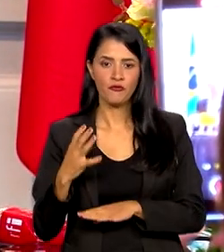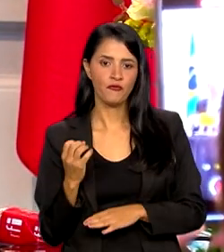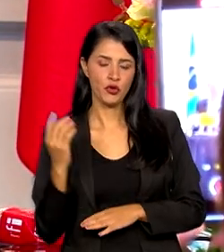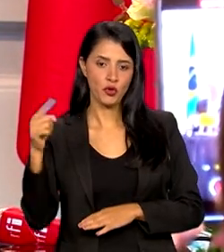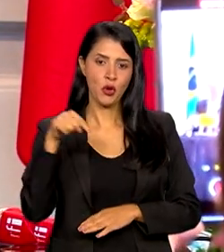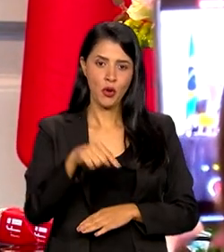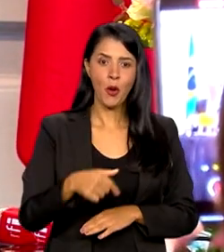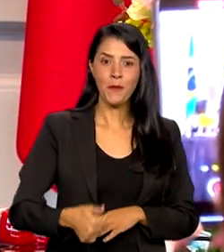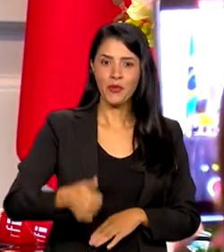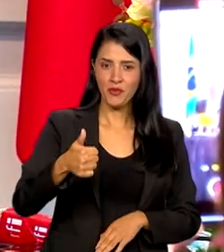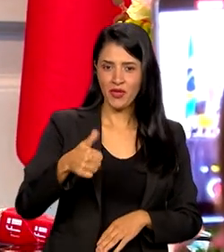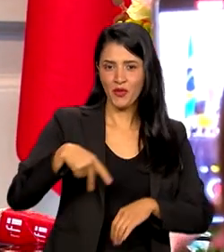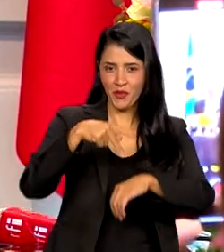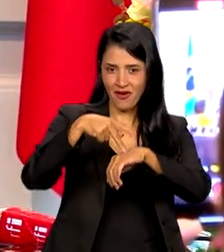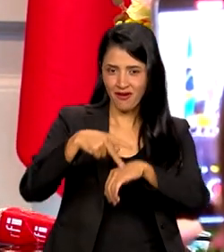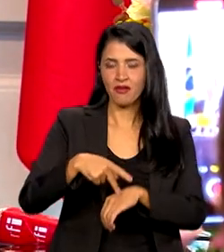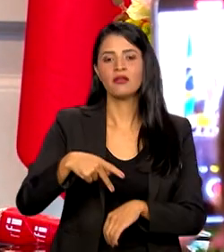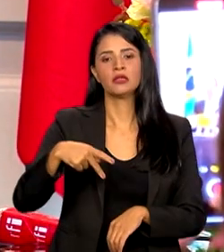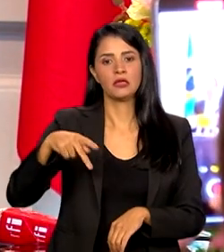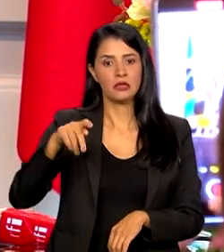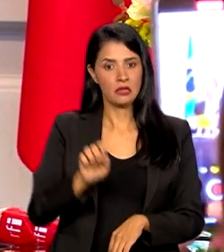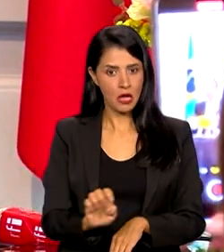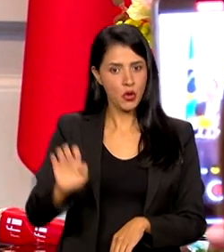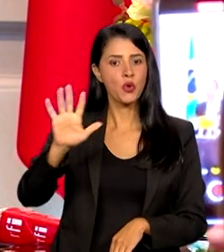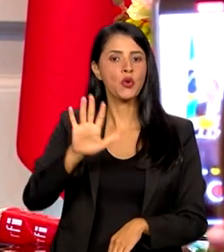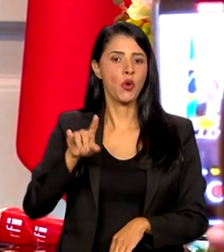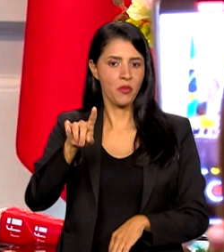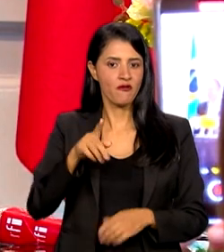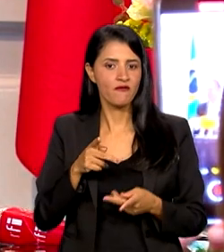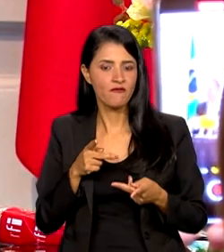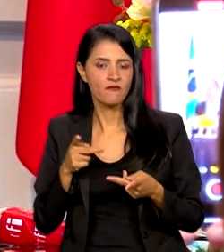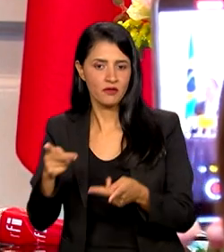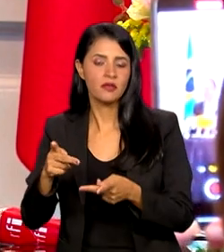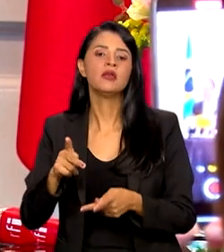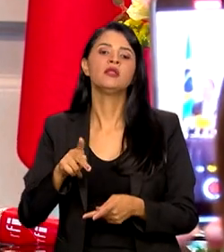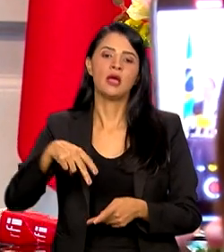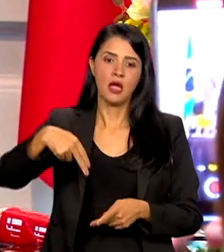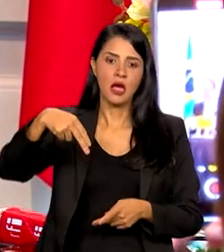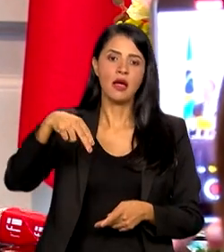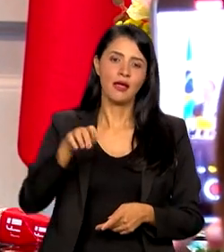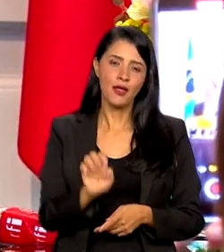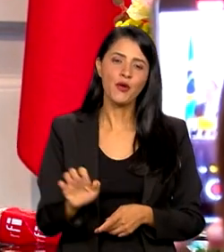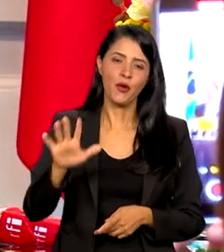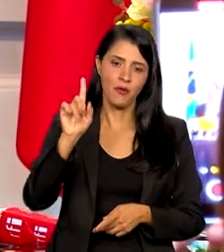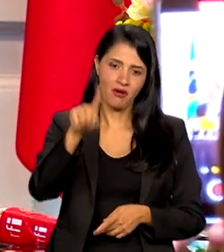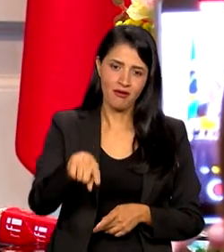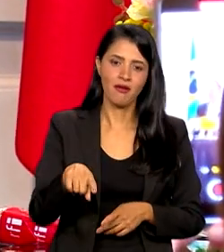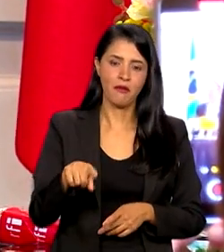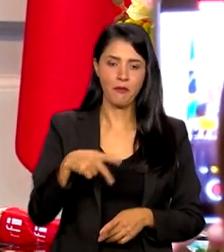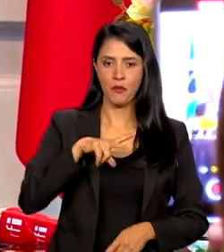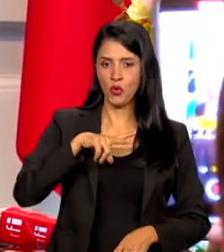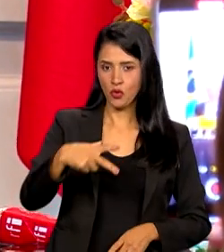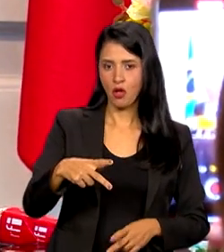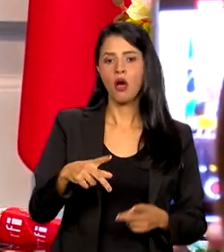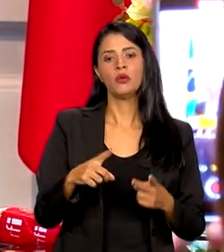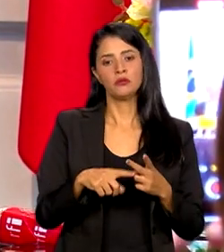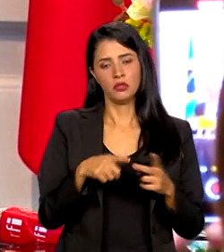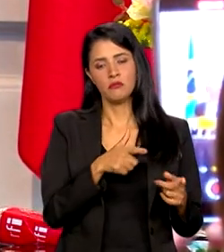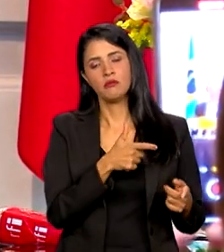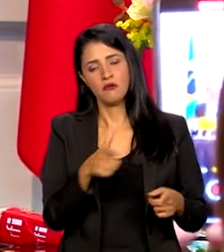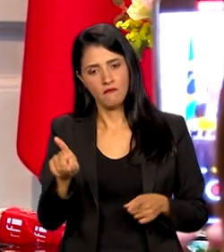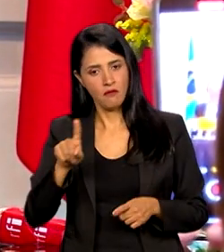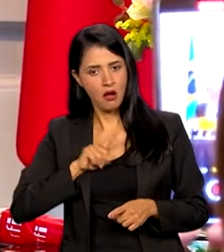Europa é Portugal, que irá também essa semana à Espanha. É um governo que criou